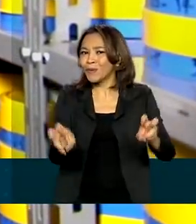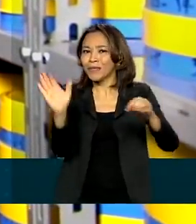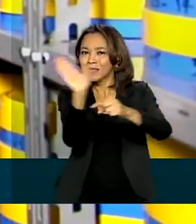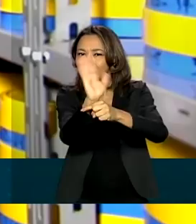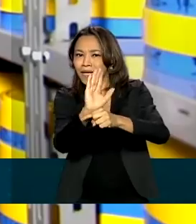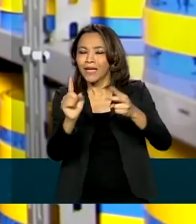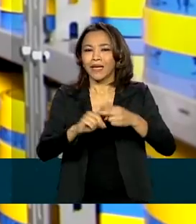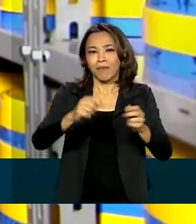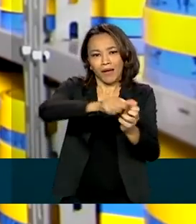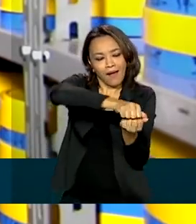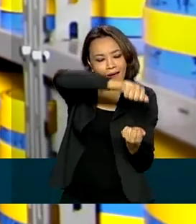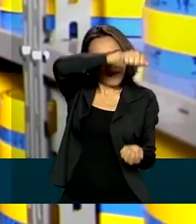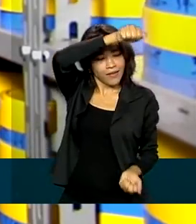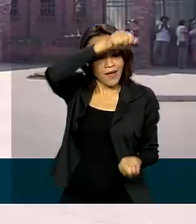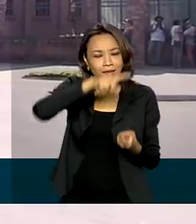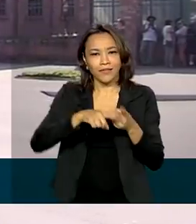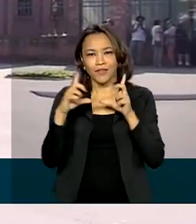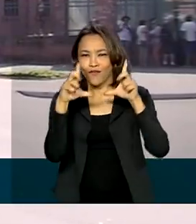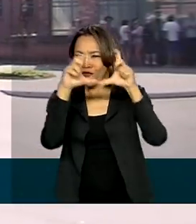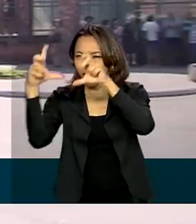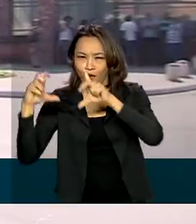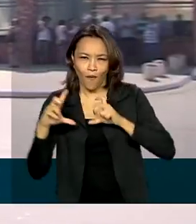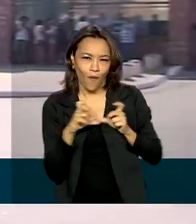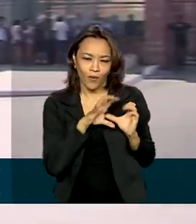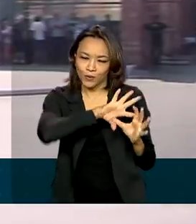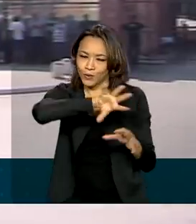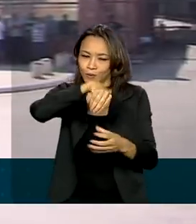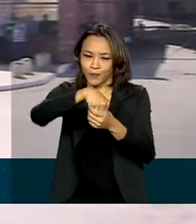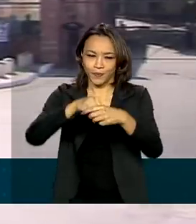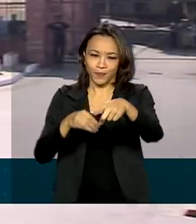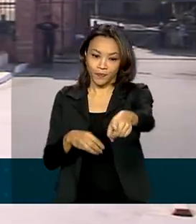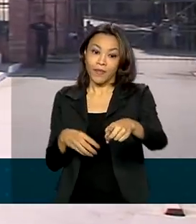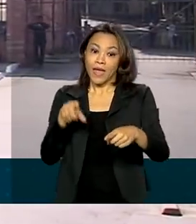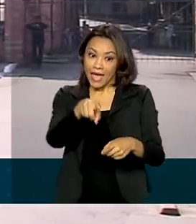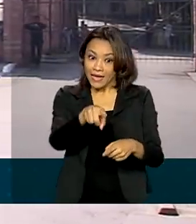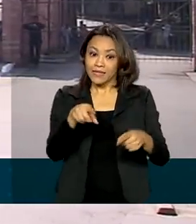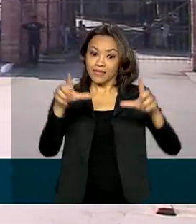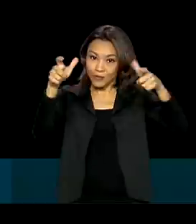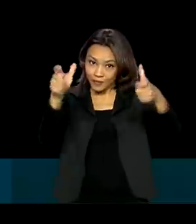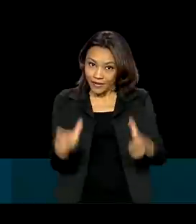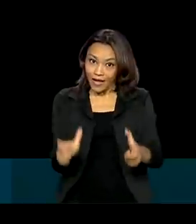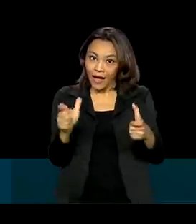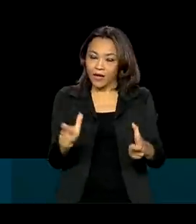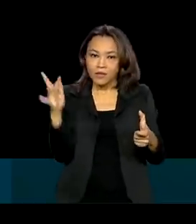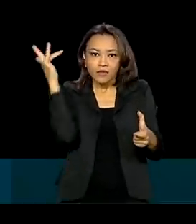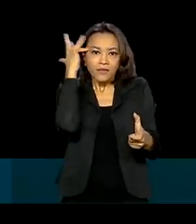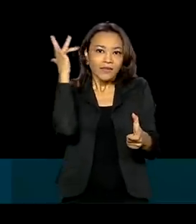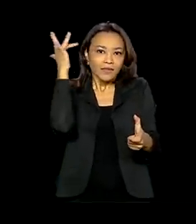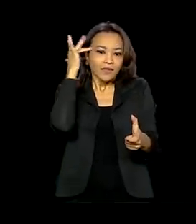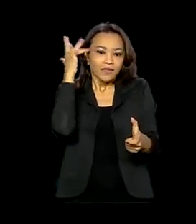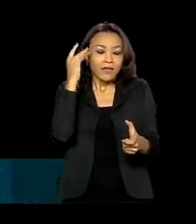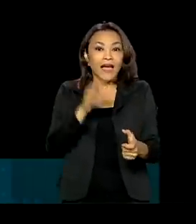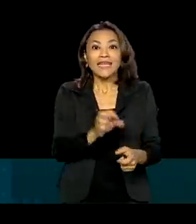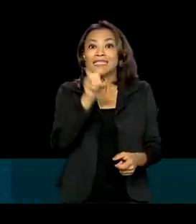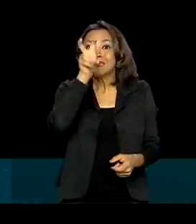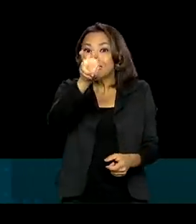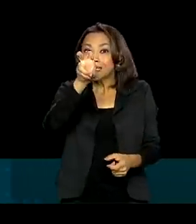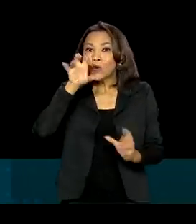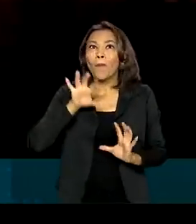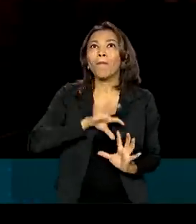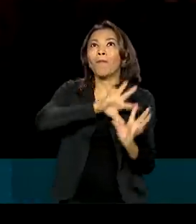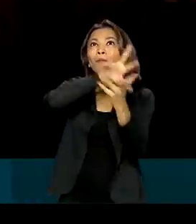cartazes, roteiros e fotos. A Cinemateca já nasceu gigante. Está entre as cinco maiores do mundo.